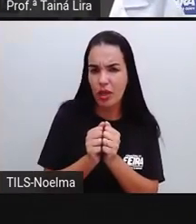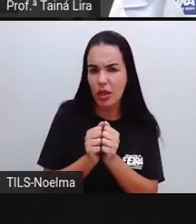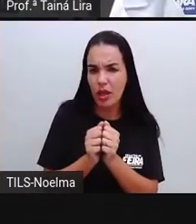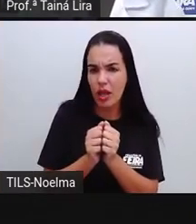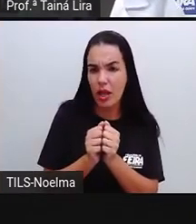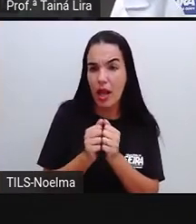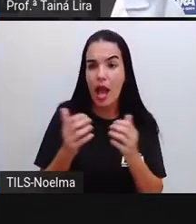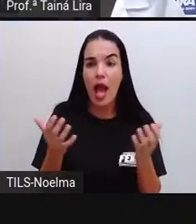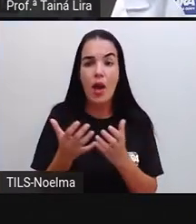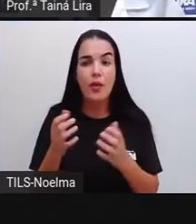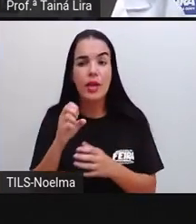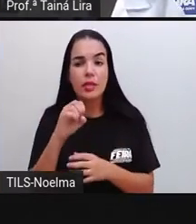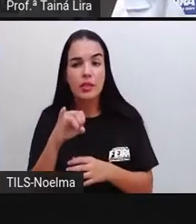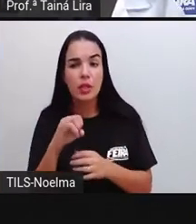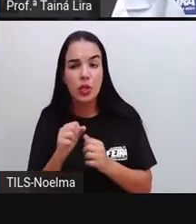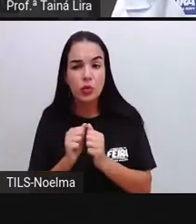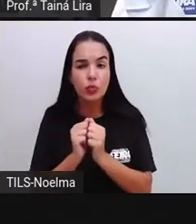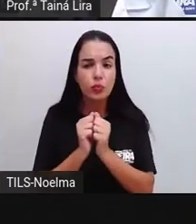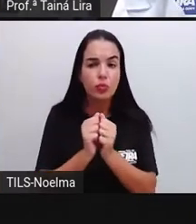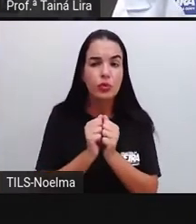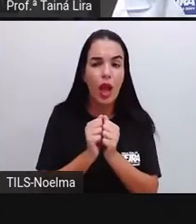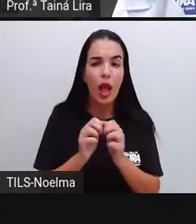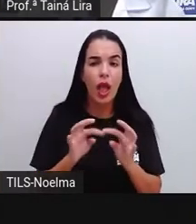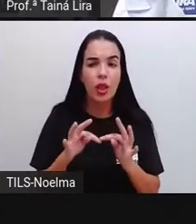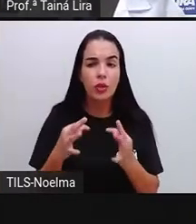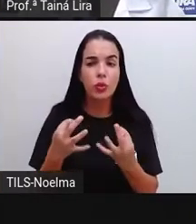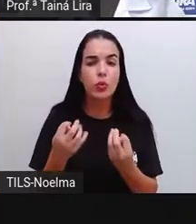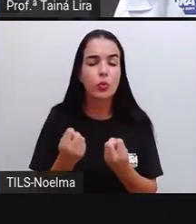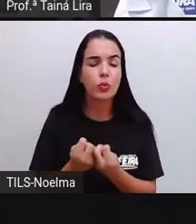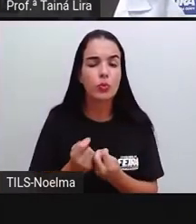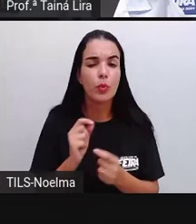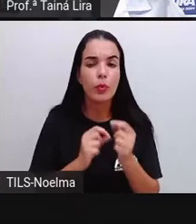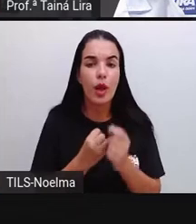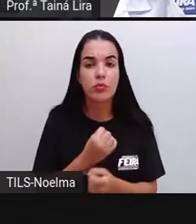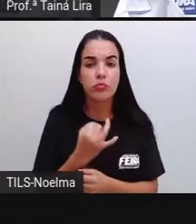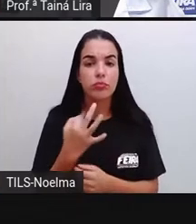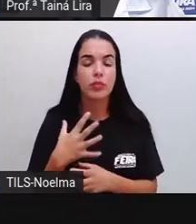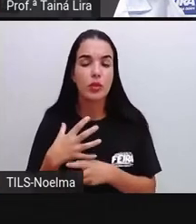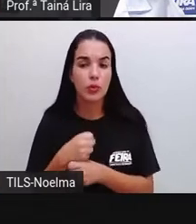E quando eu junto o pró, quanto é que vai dar? Vamos ver?